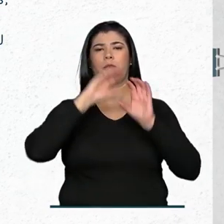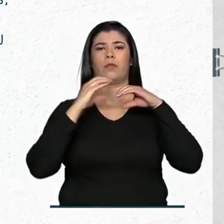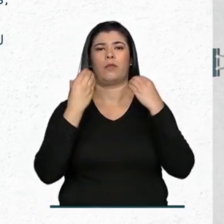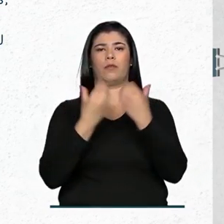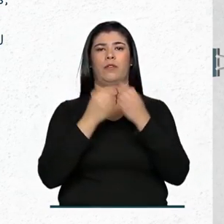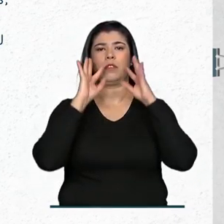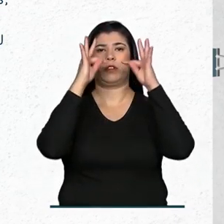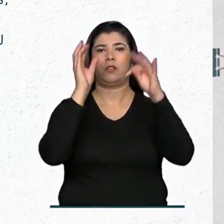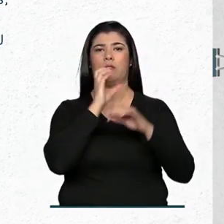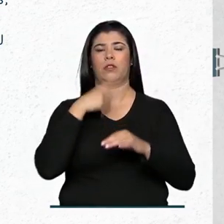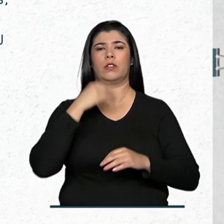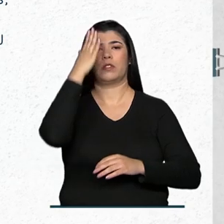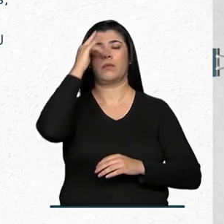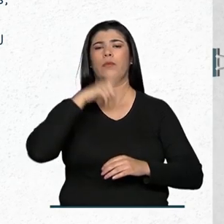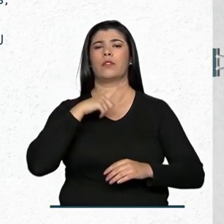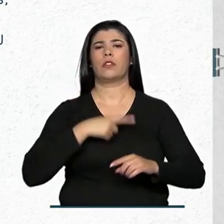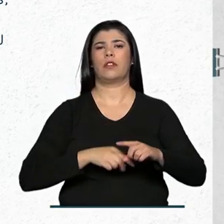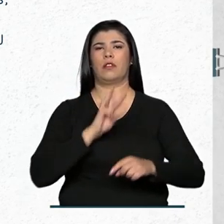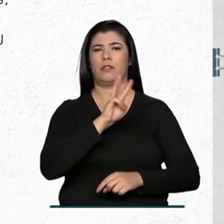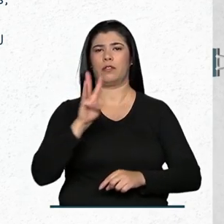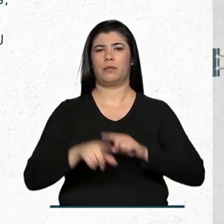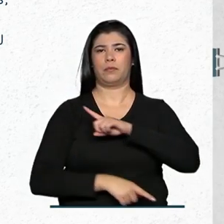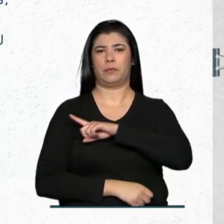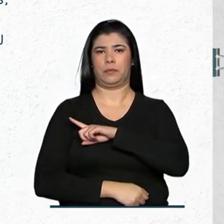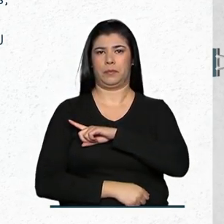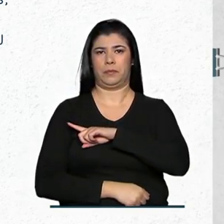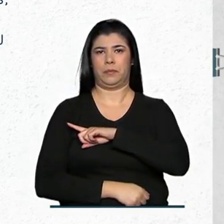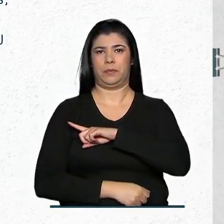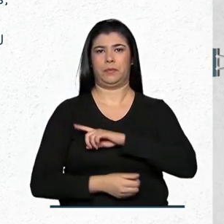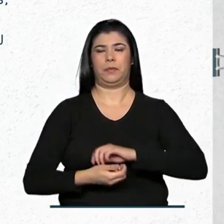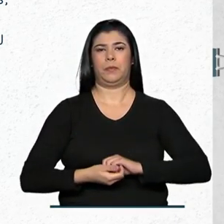emergentes. Saiba mais no site da conferência.